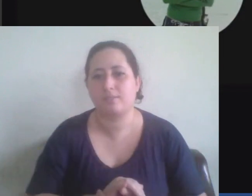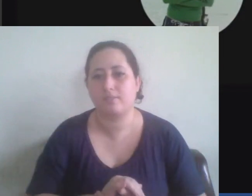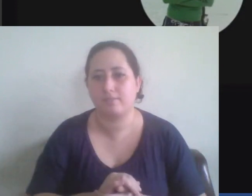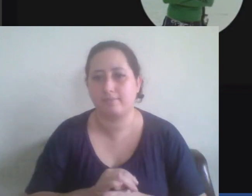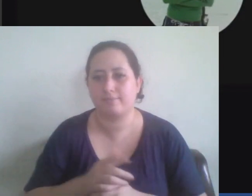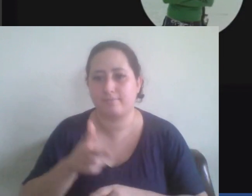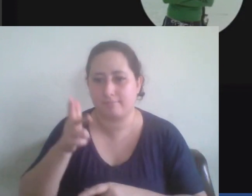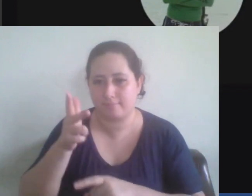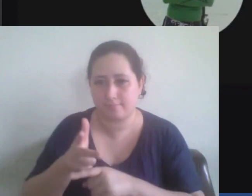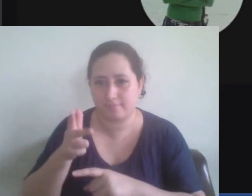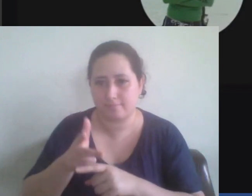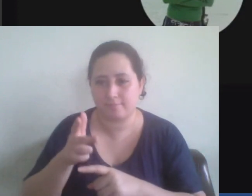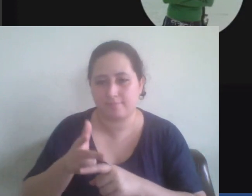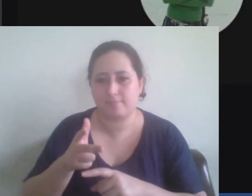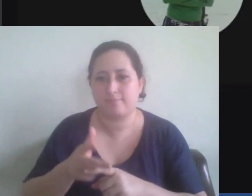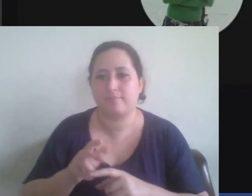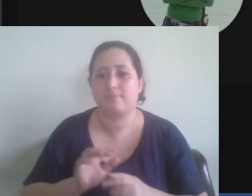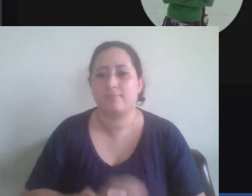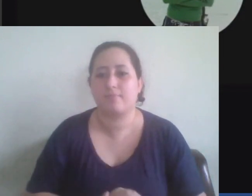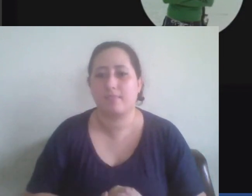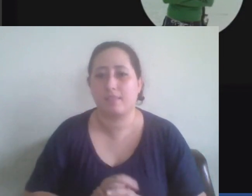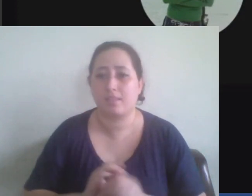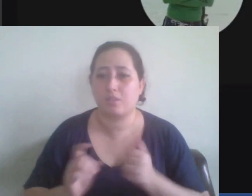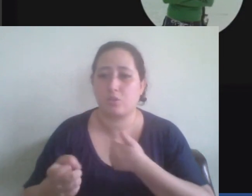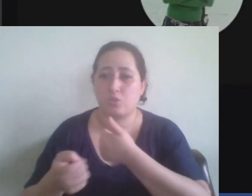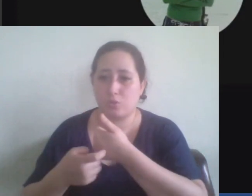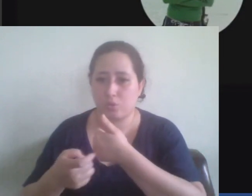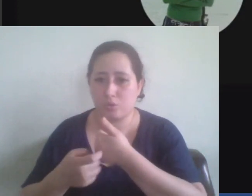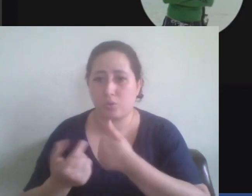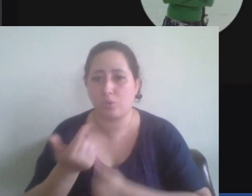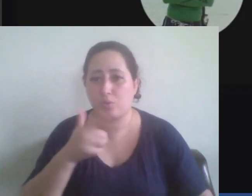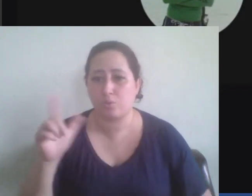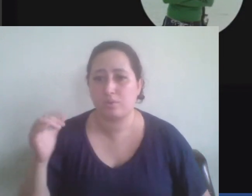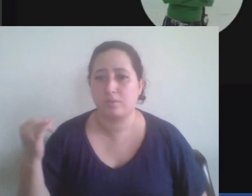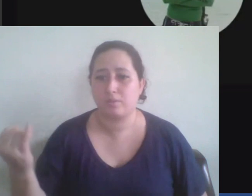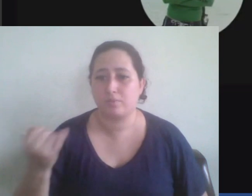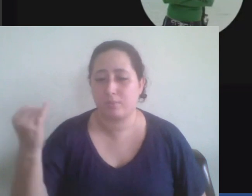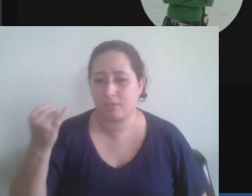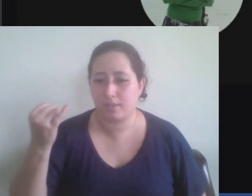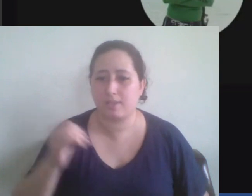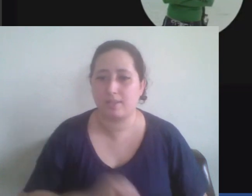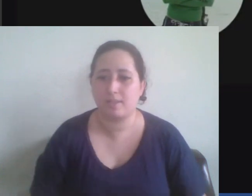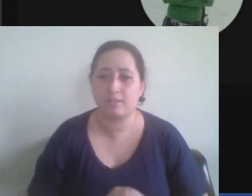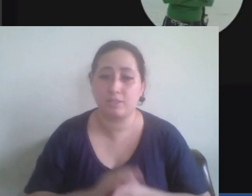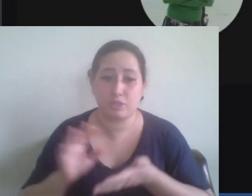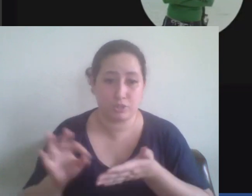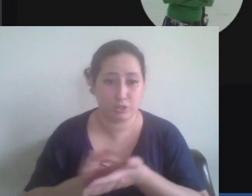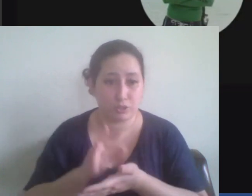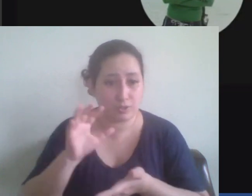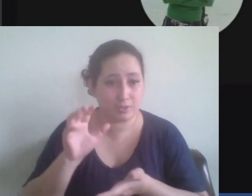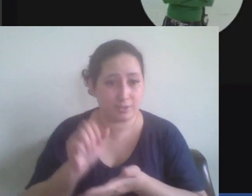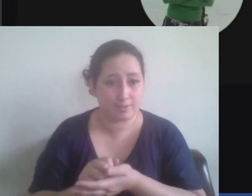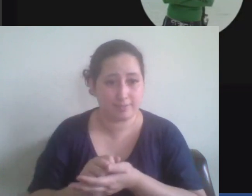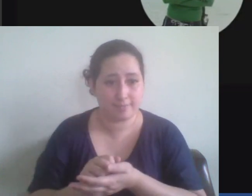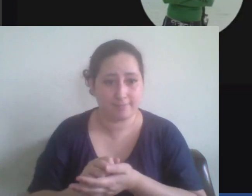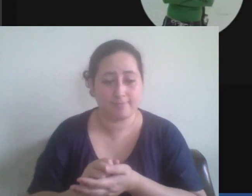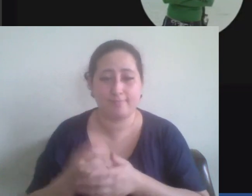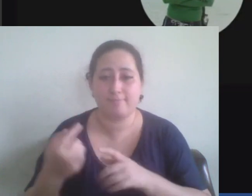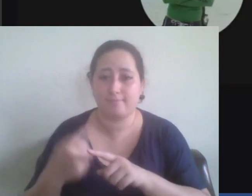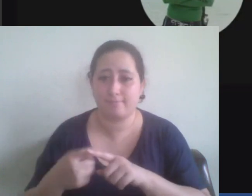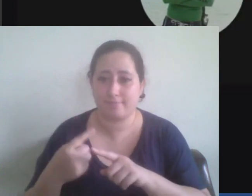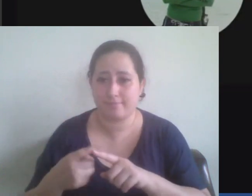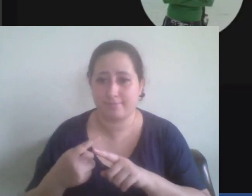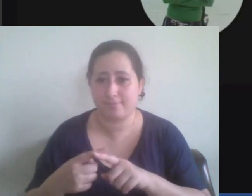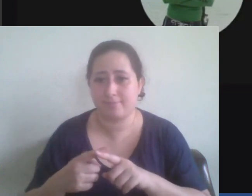com seus amigos e curtam outra coisa importante também é se inscrever no nosso canal porque toda vez que tiver